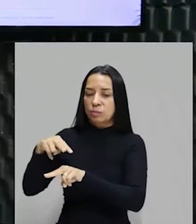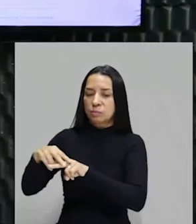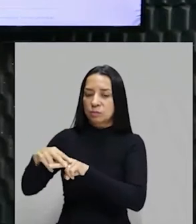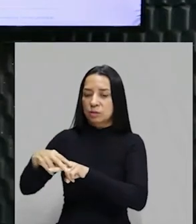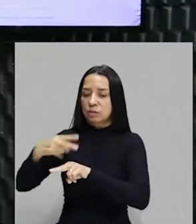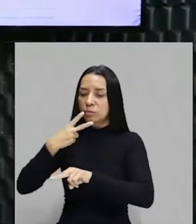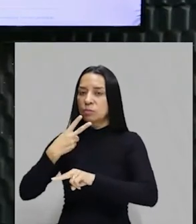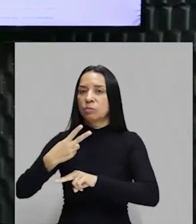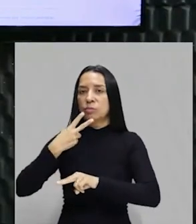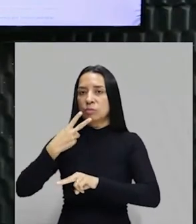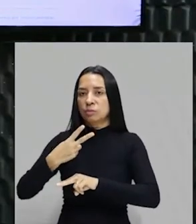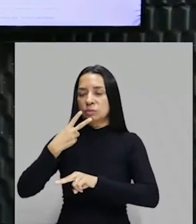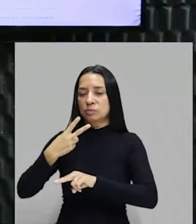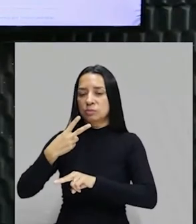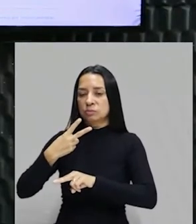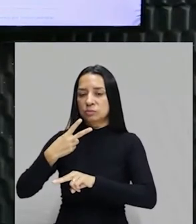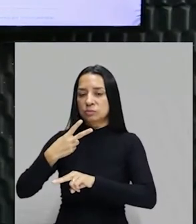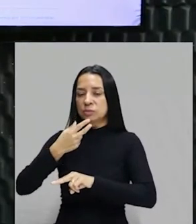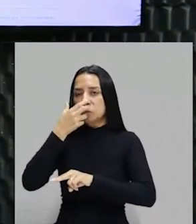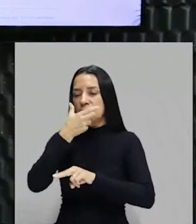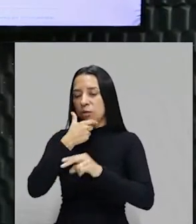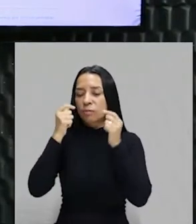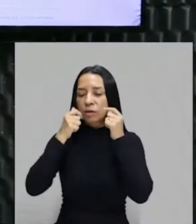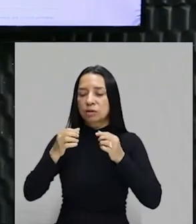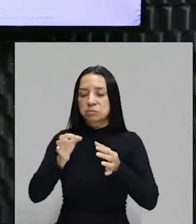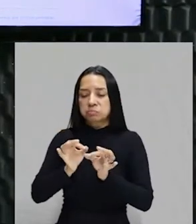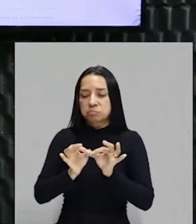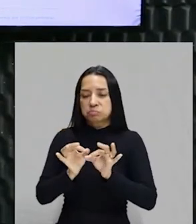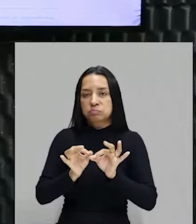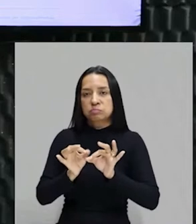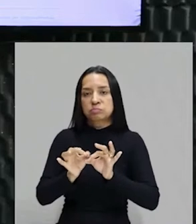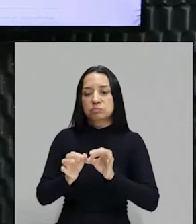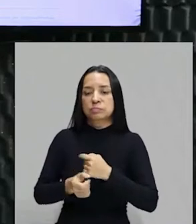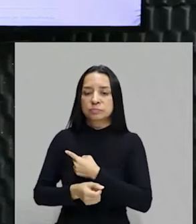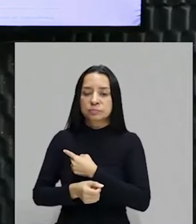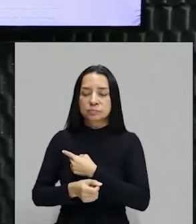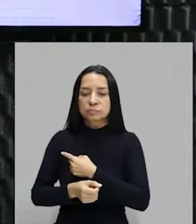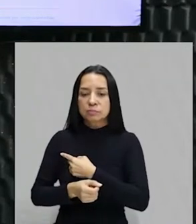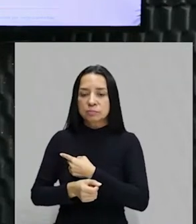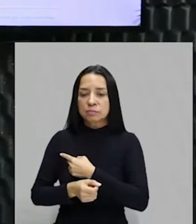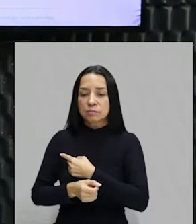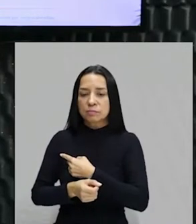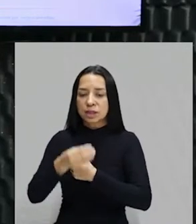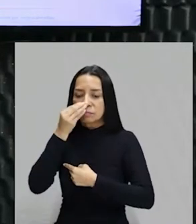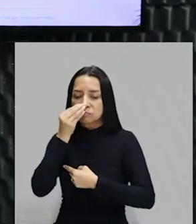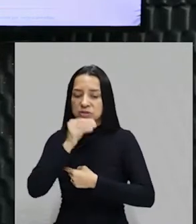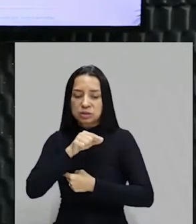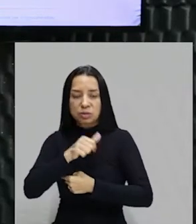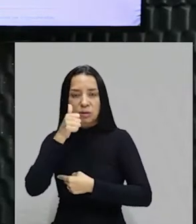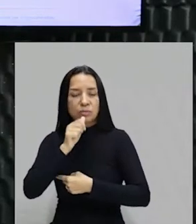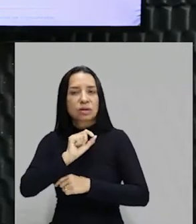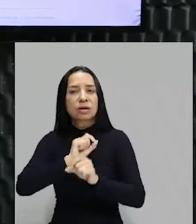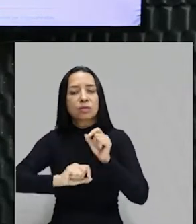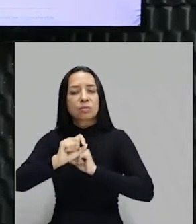fumando um cachimbo, muito bem barbado, com uma pedra sobre a gravata, e ignora ela. O que